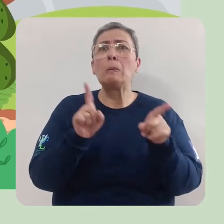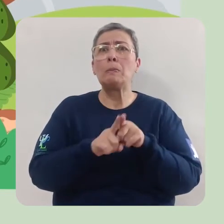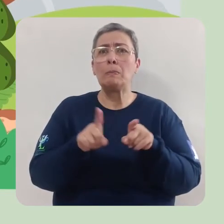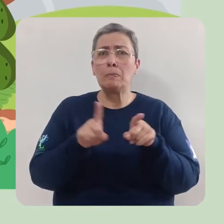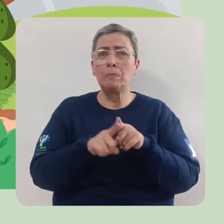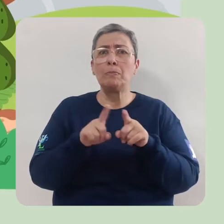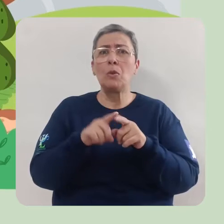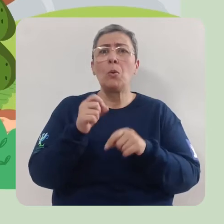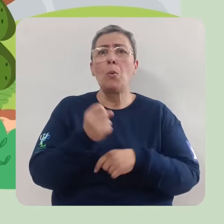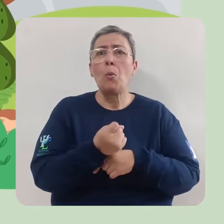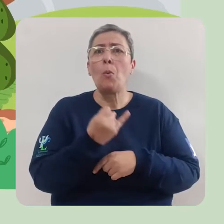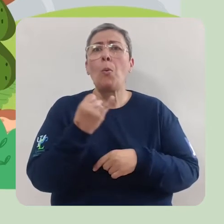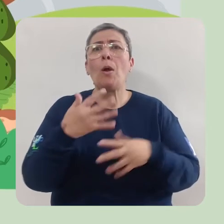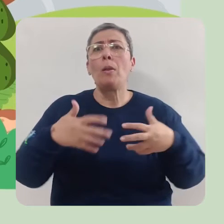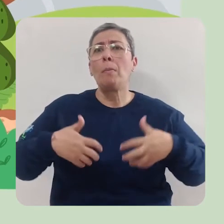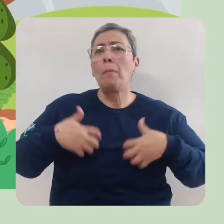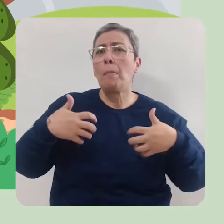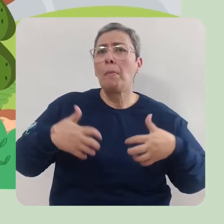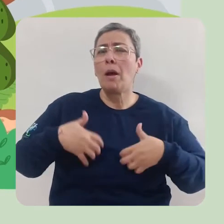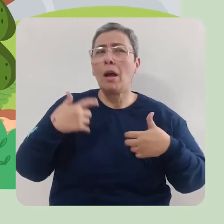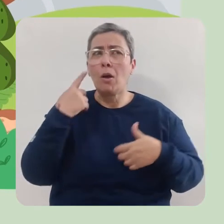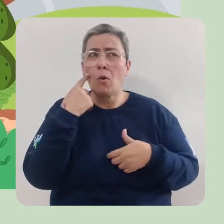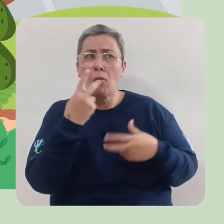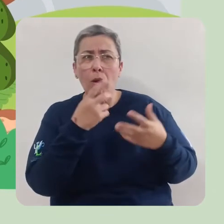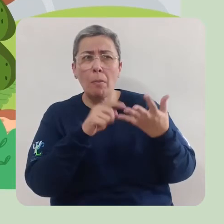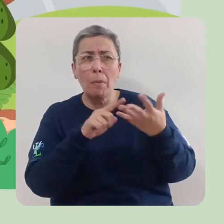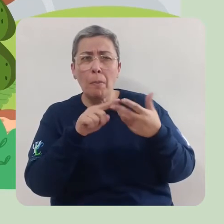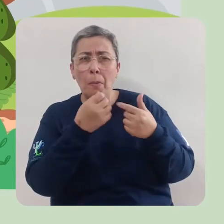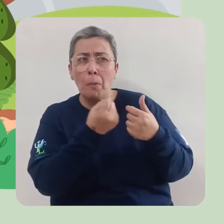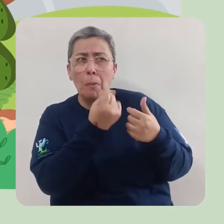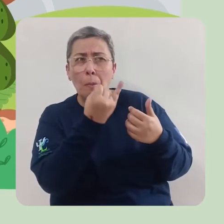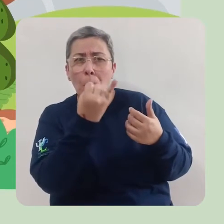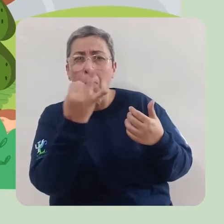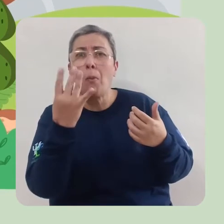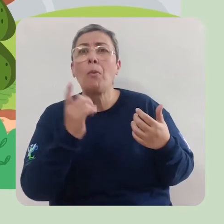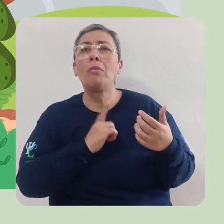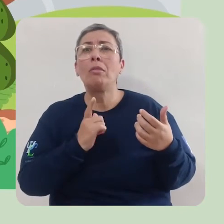quantos macacos você consegue ver nessa cena?